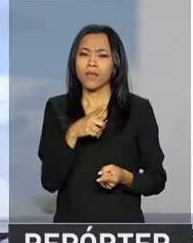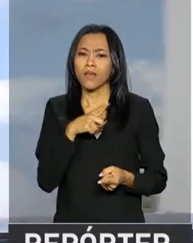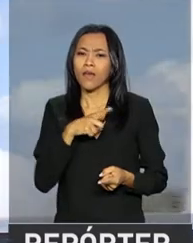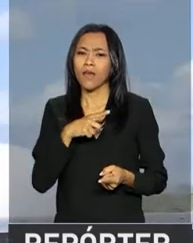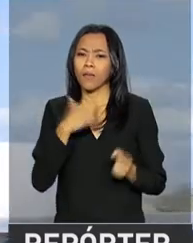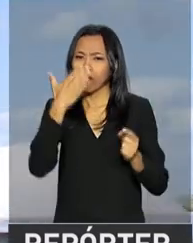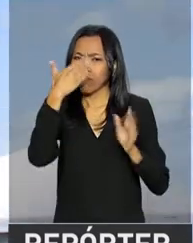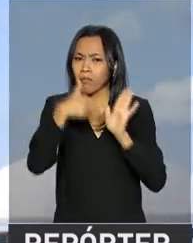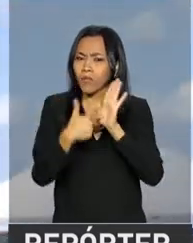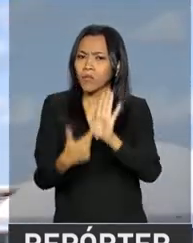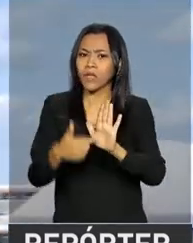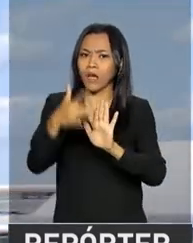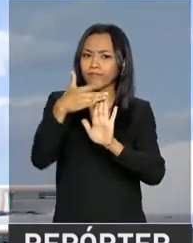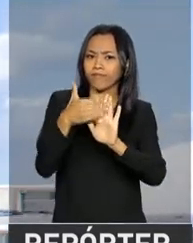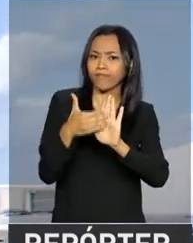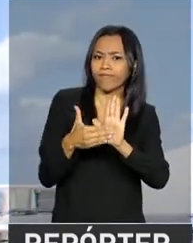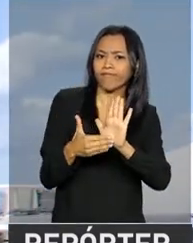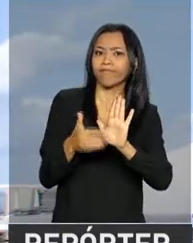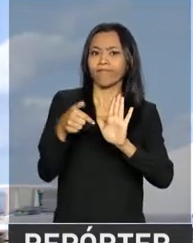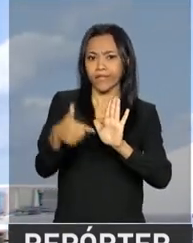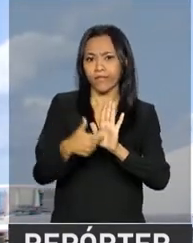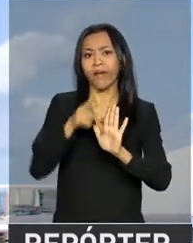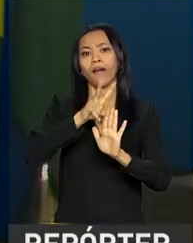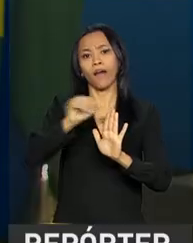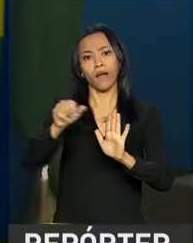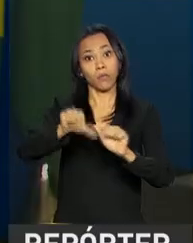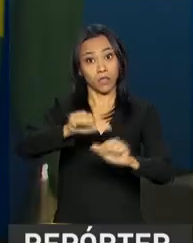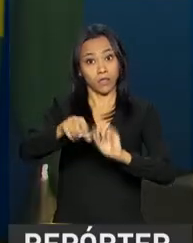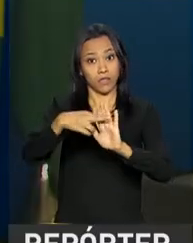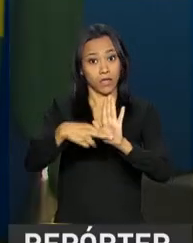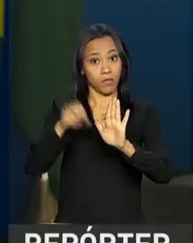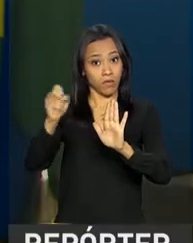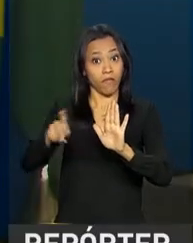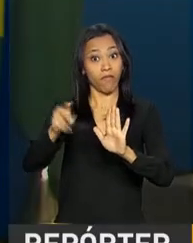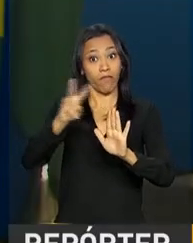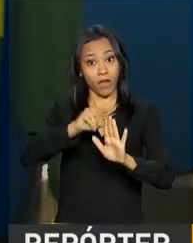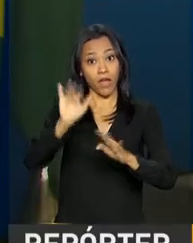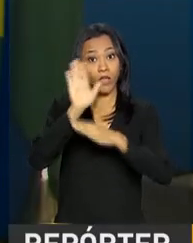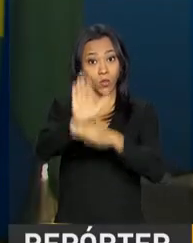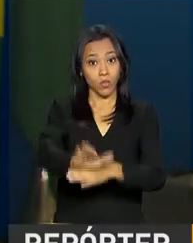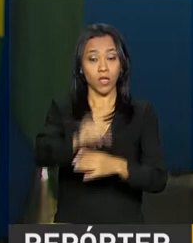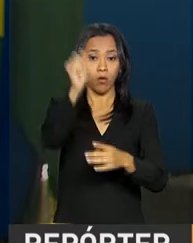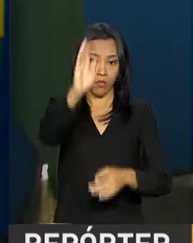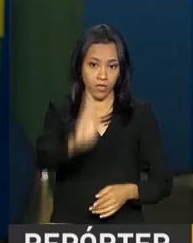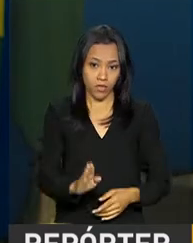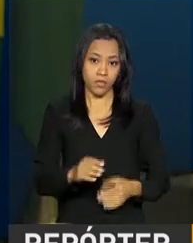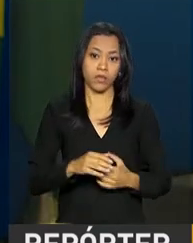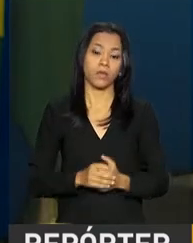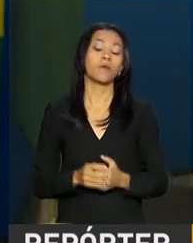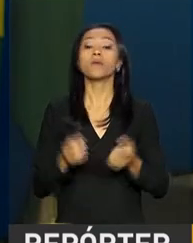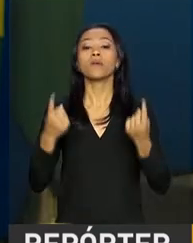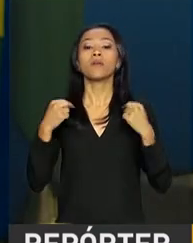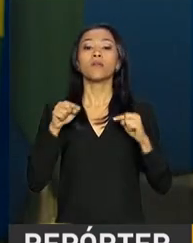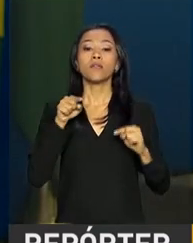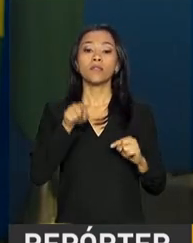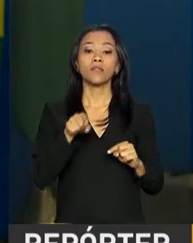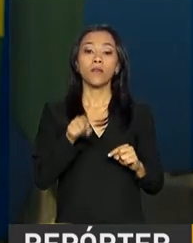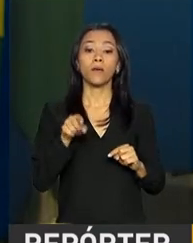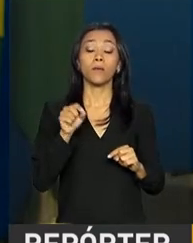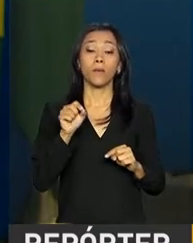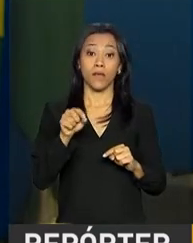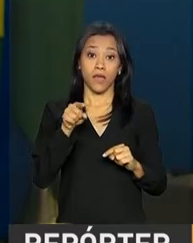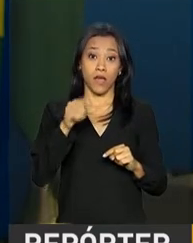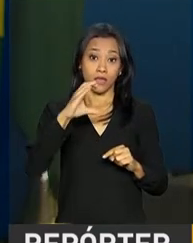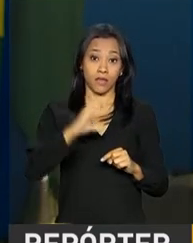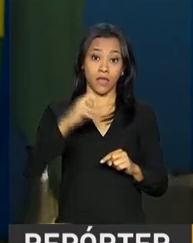reforma da Previdência vai ajudar no crescimento do Brasil. Ao todo, mais de 150 empresários dos mais diversos segmentos, como